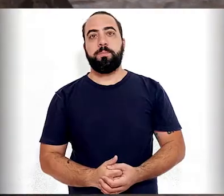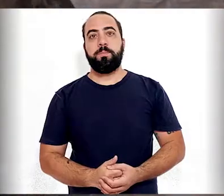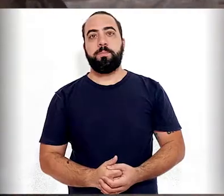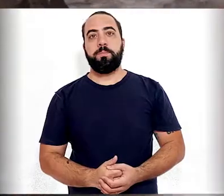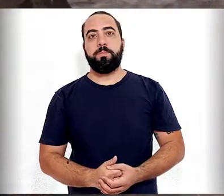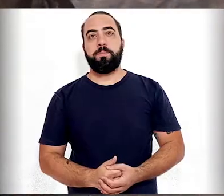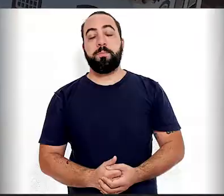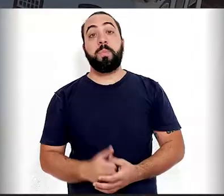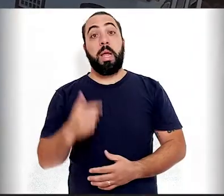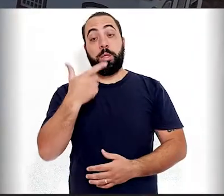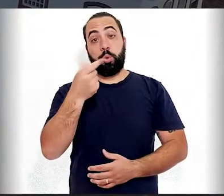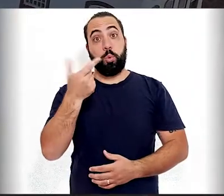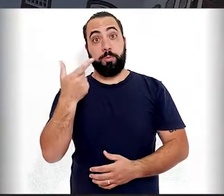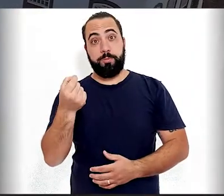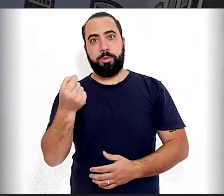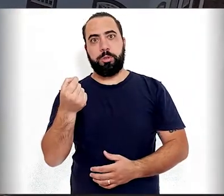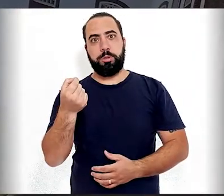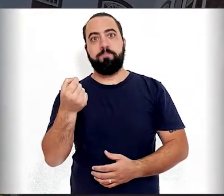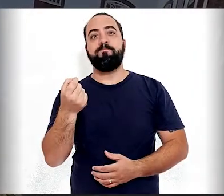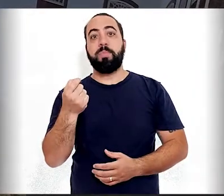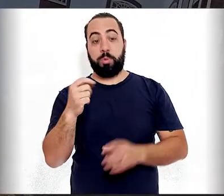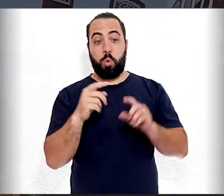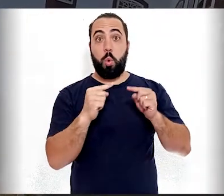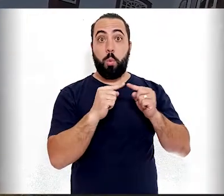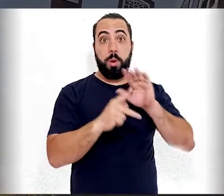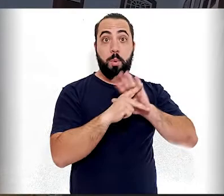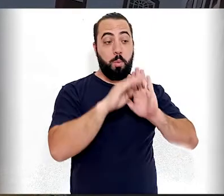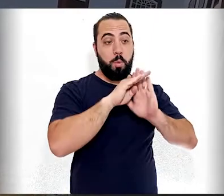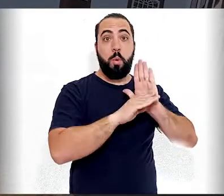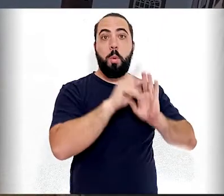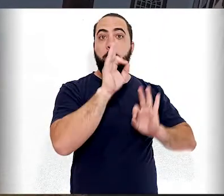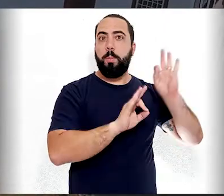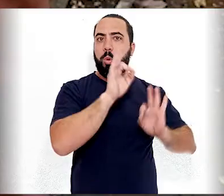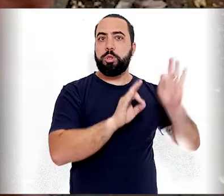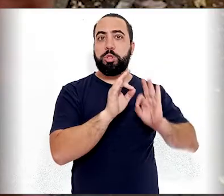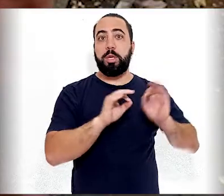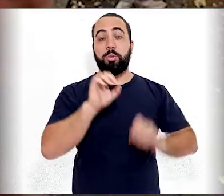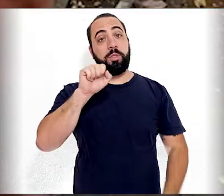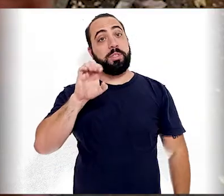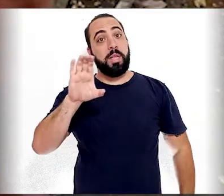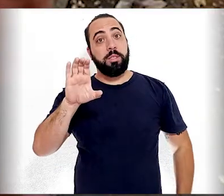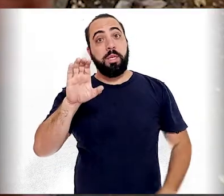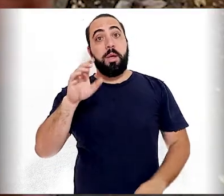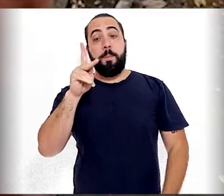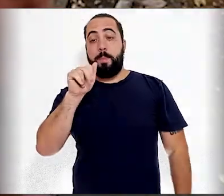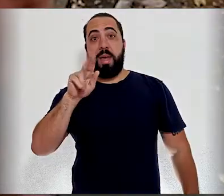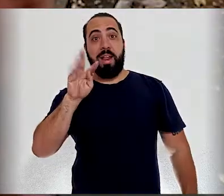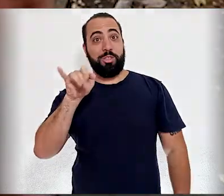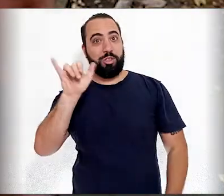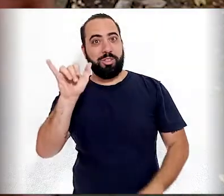Em 2020, como parte da programação do projeto Sesc Paraty em Rede, convidamos os